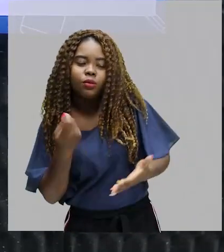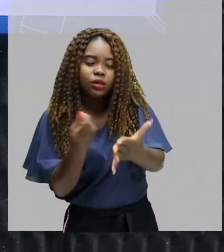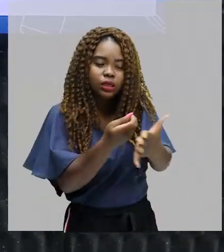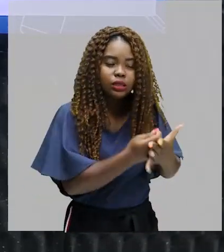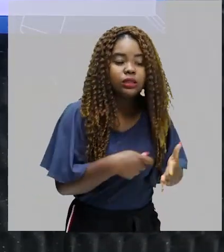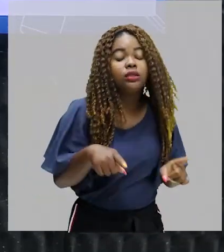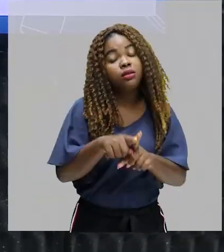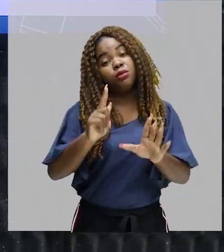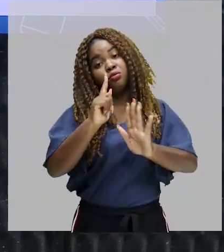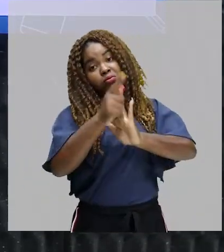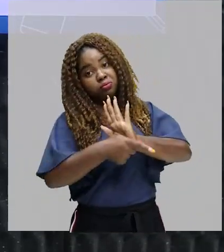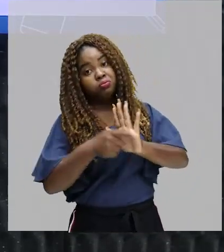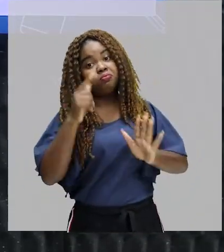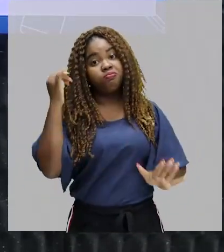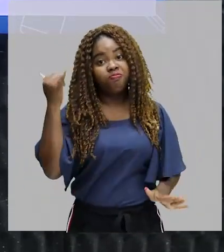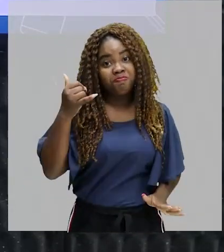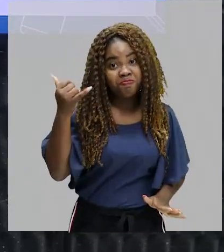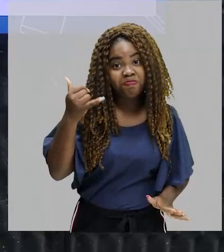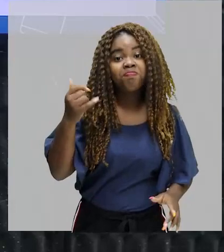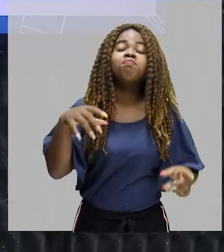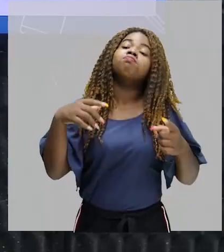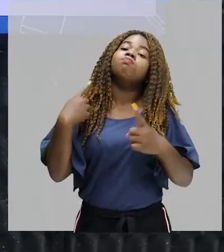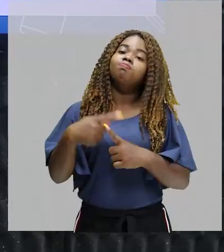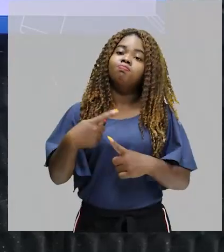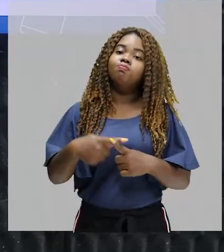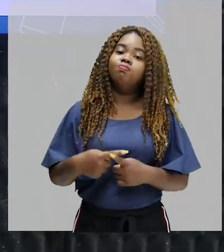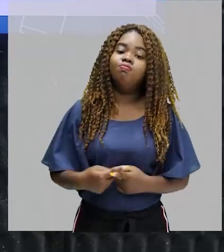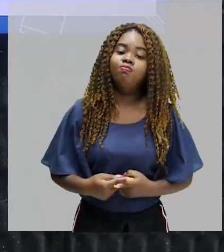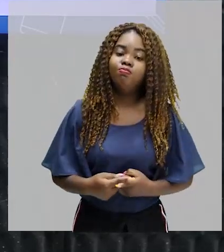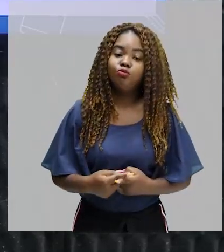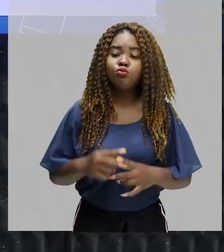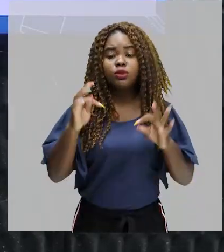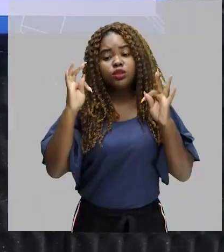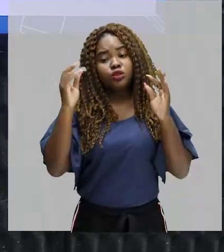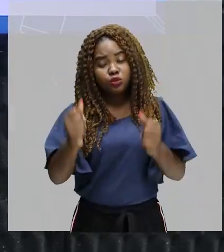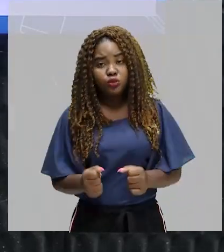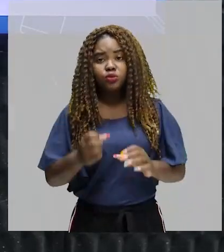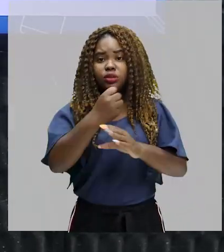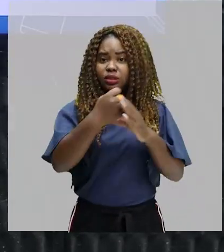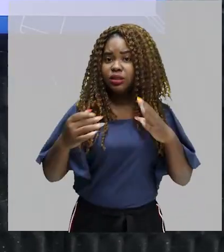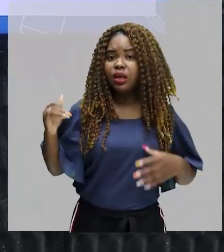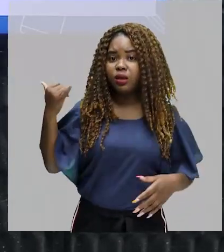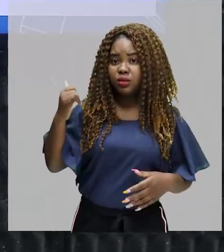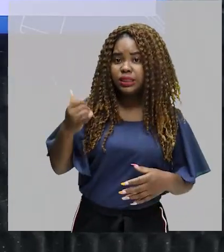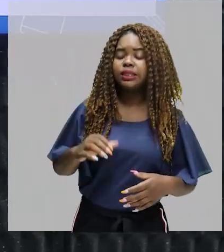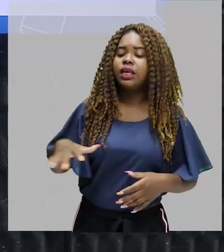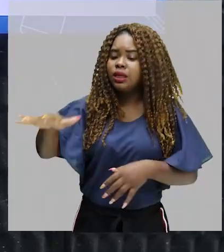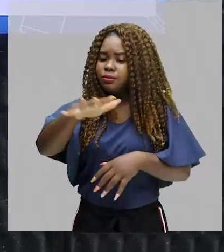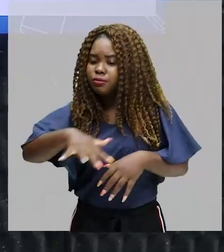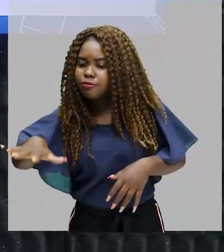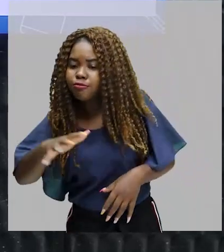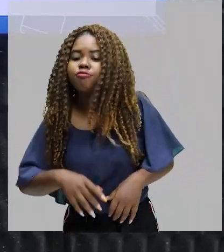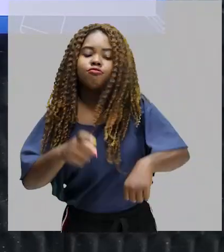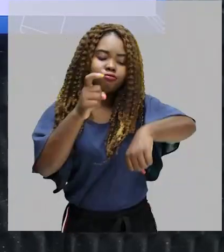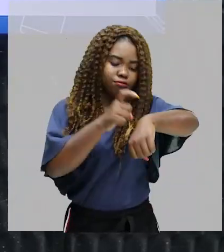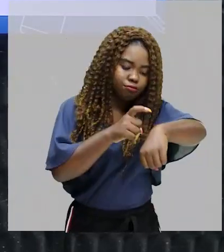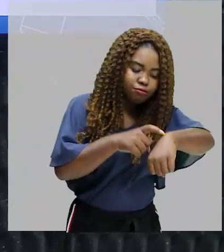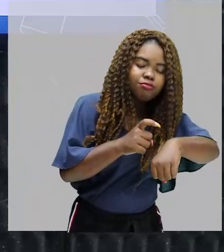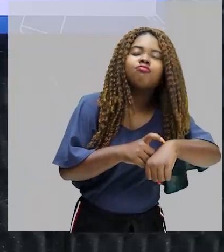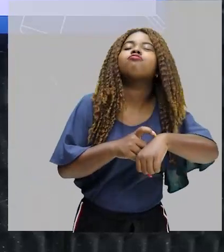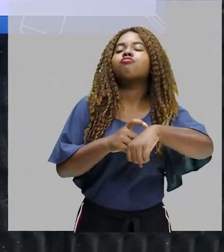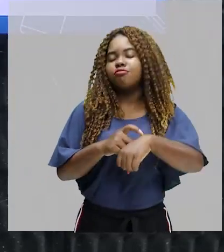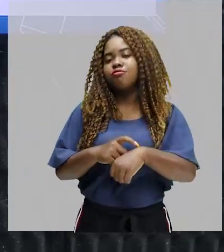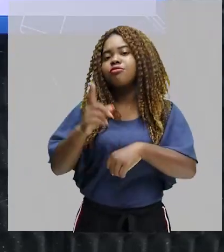um gênero narrativo. Por que um gênero narrativo? Ele traz todos os elementos da narrativa. O espaço, o tempo, o